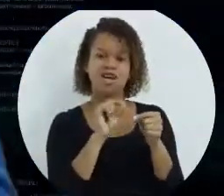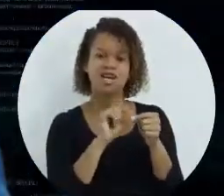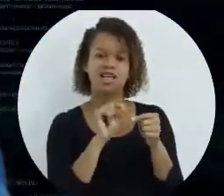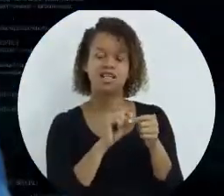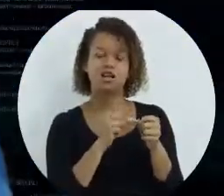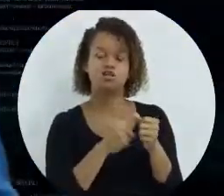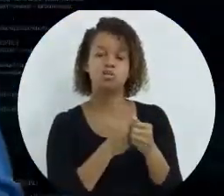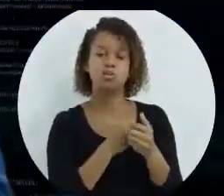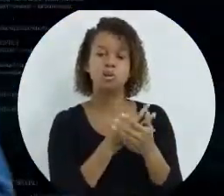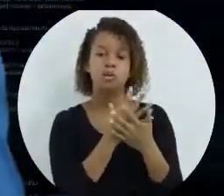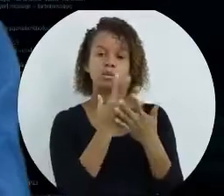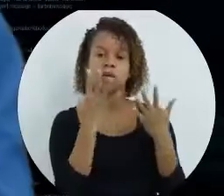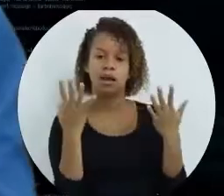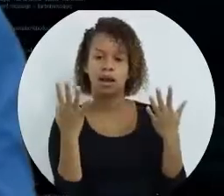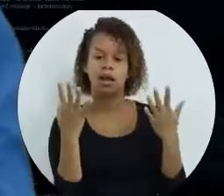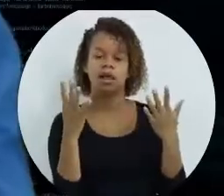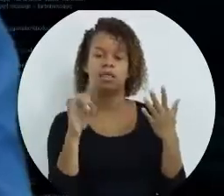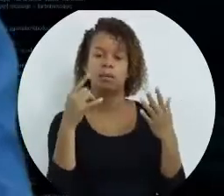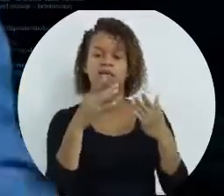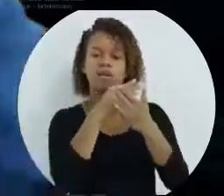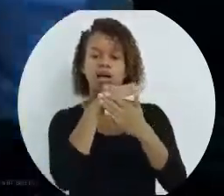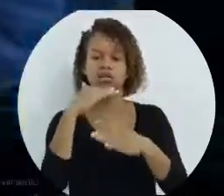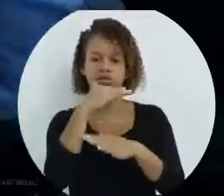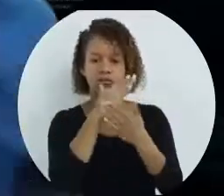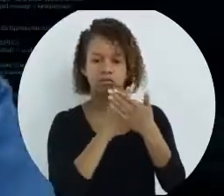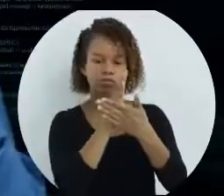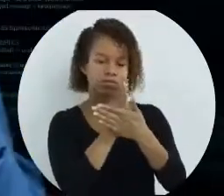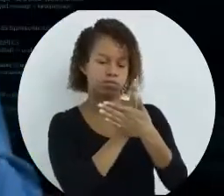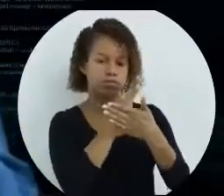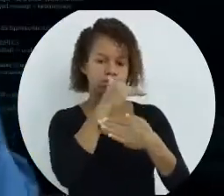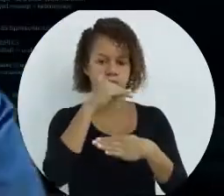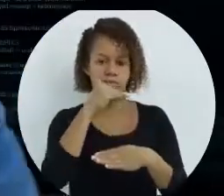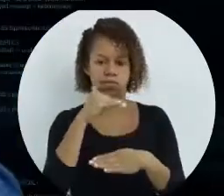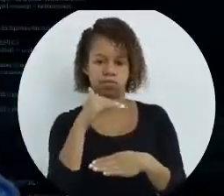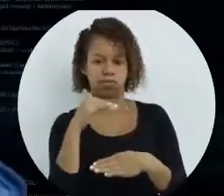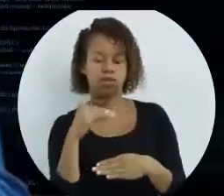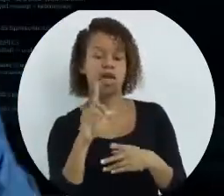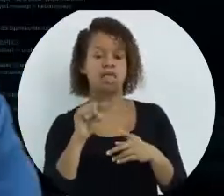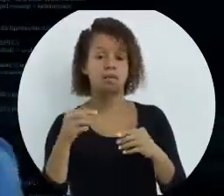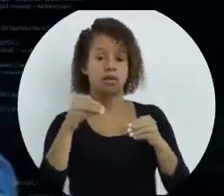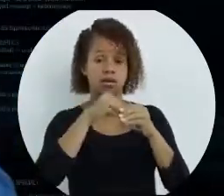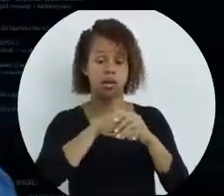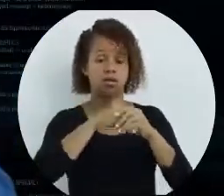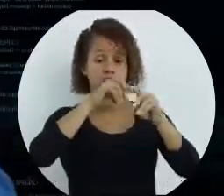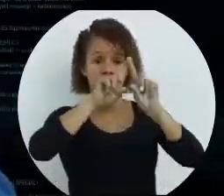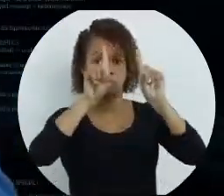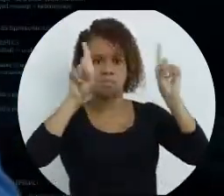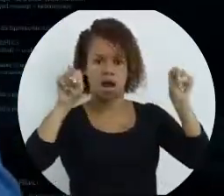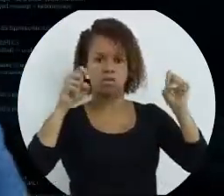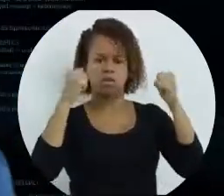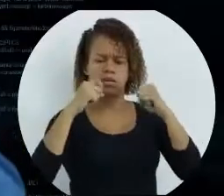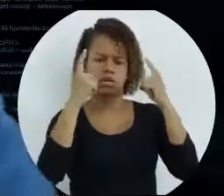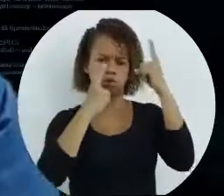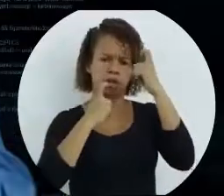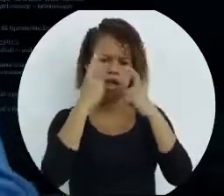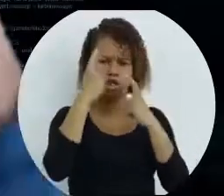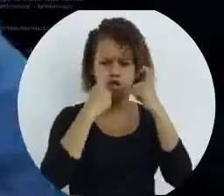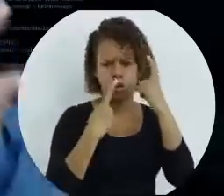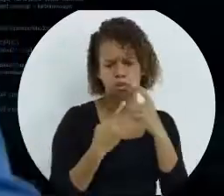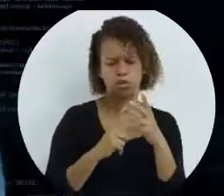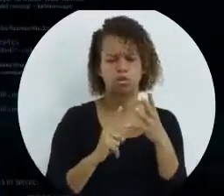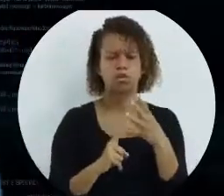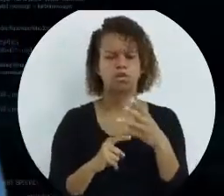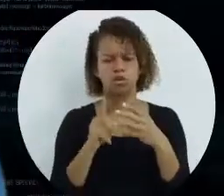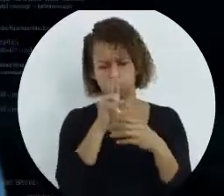as multiplicações. Depois, ele vai fazer as divisões. E dentro dos parênteses, pode ter expressões. E aí, essas